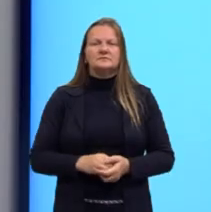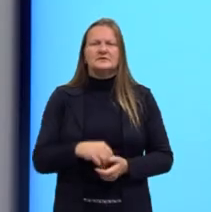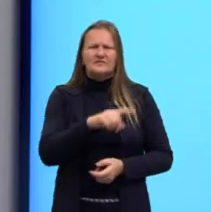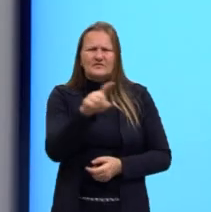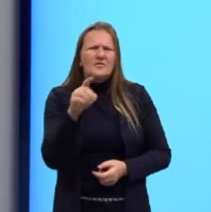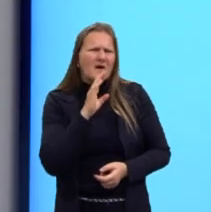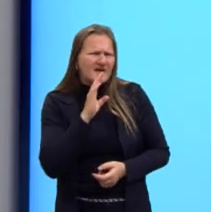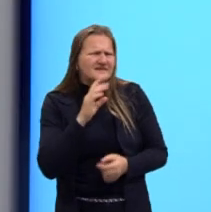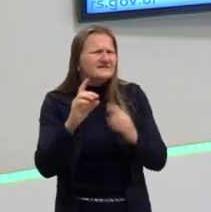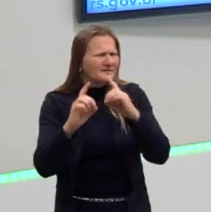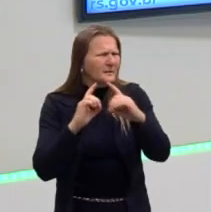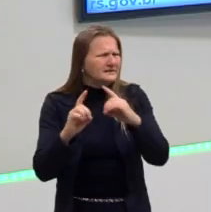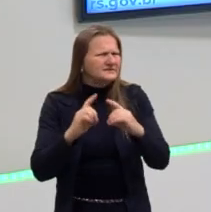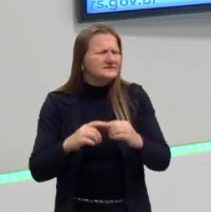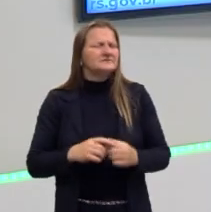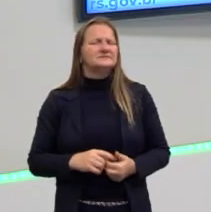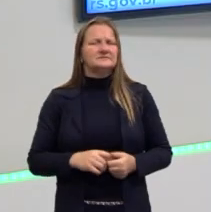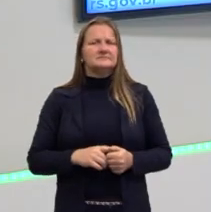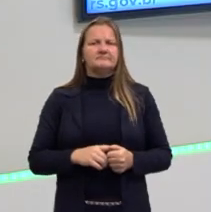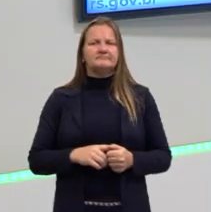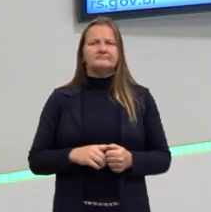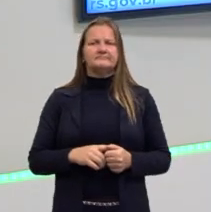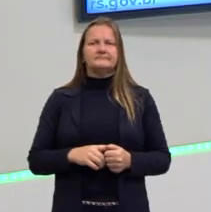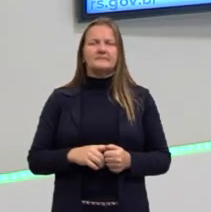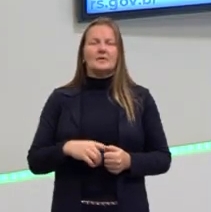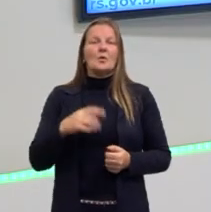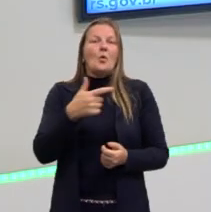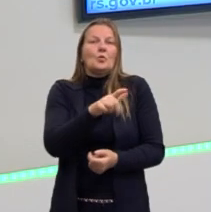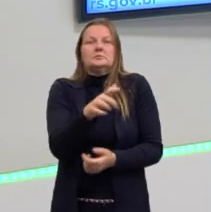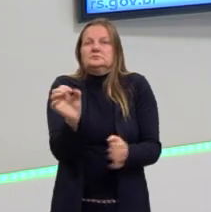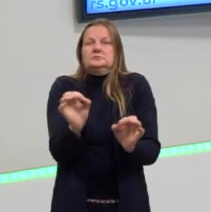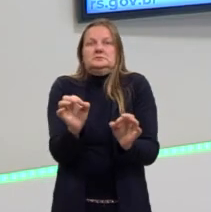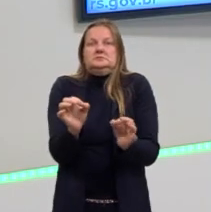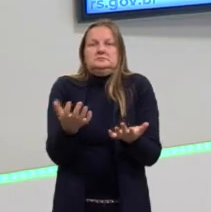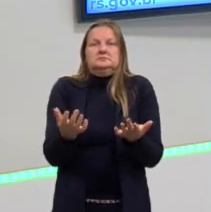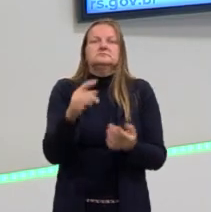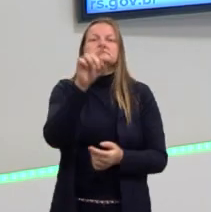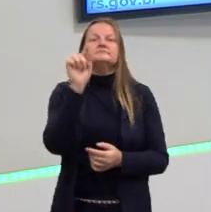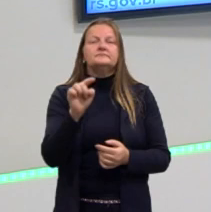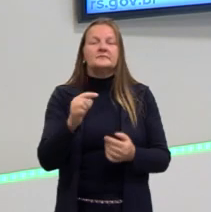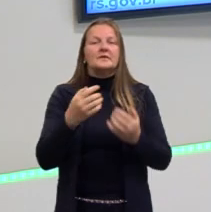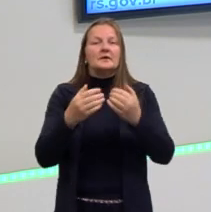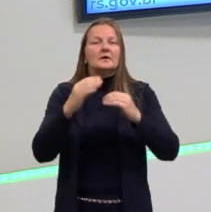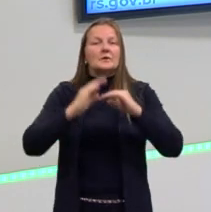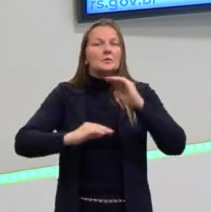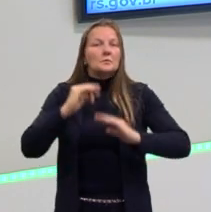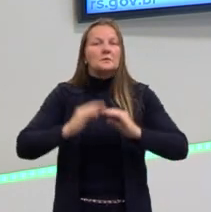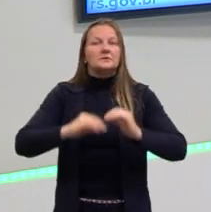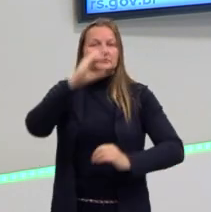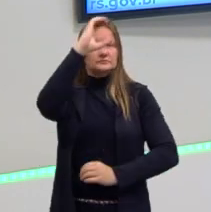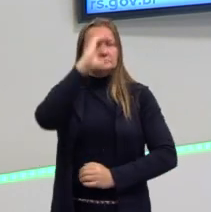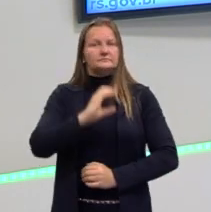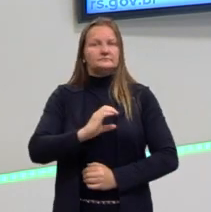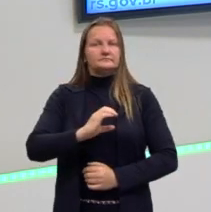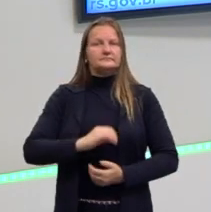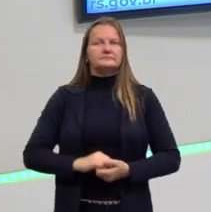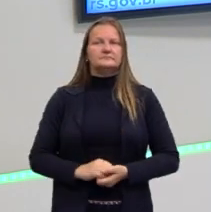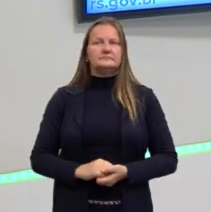familiar discutir essas questões? Ou que elas não existam, enfim. Então, esse é o exercício da cidadania.